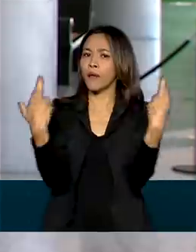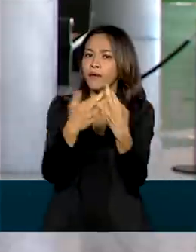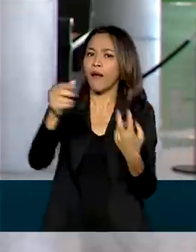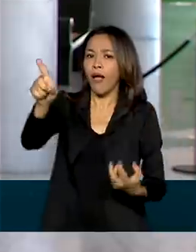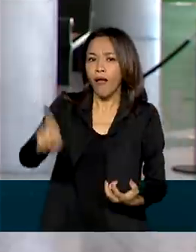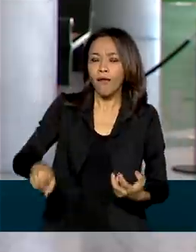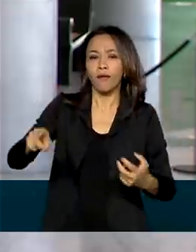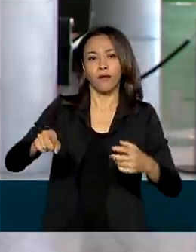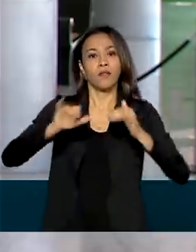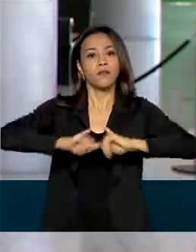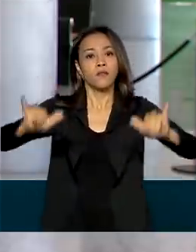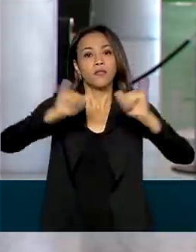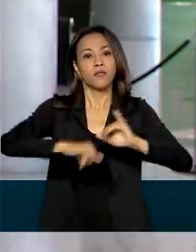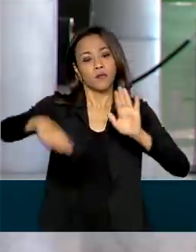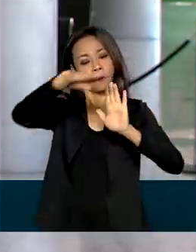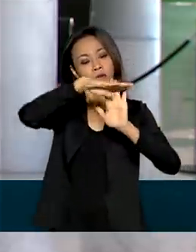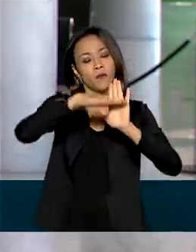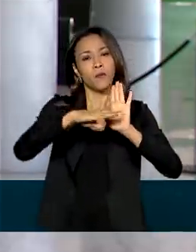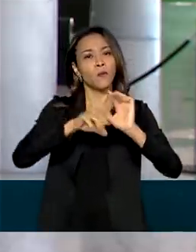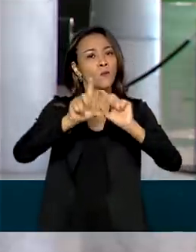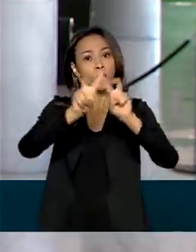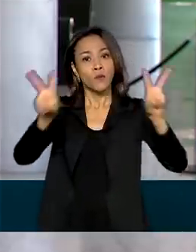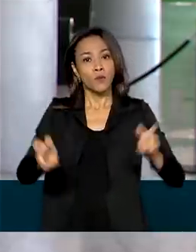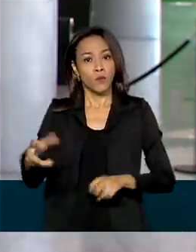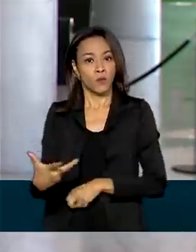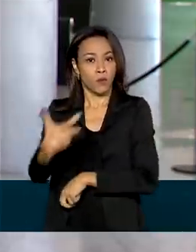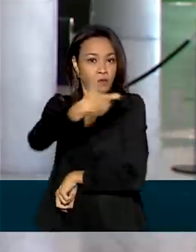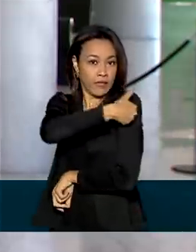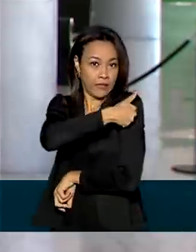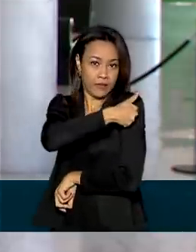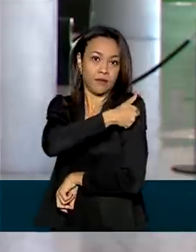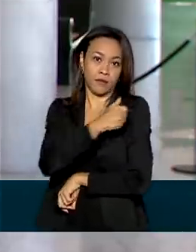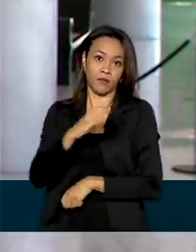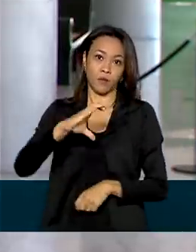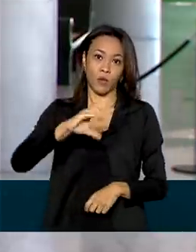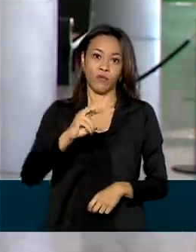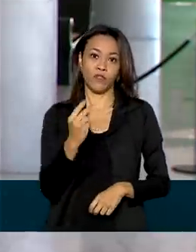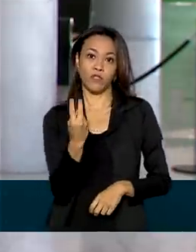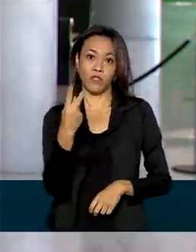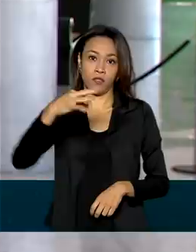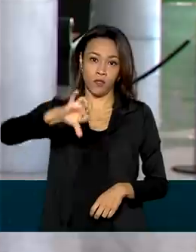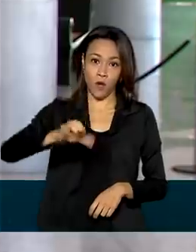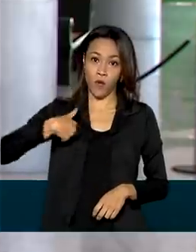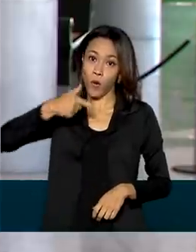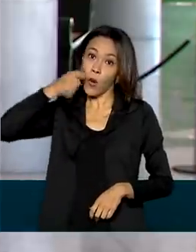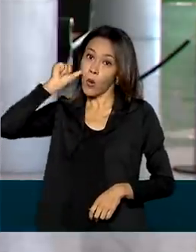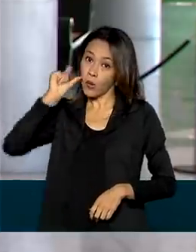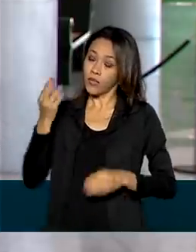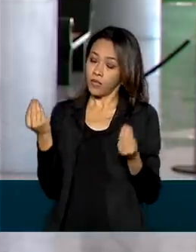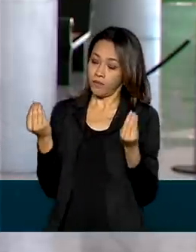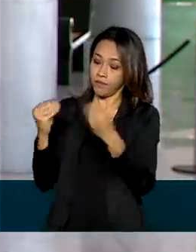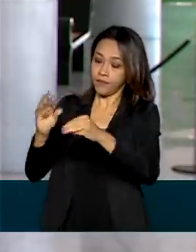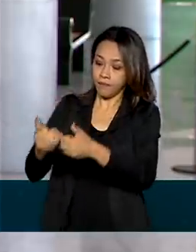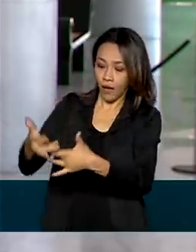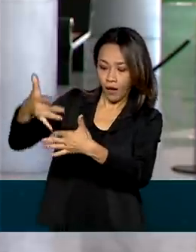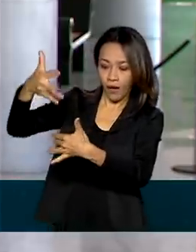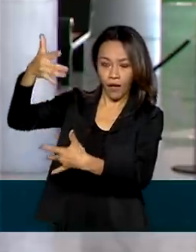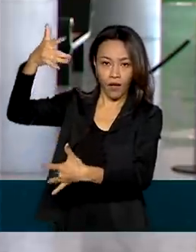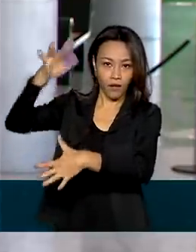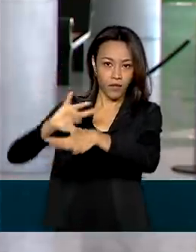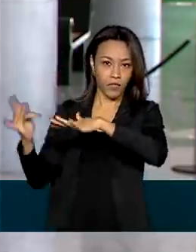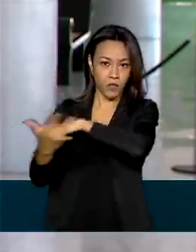campanha nacional de vacinação contra a Covid-19. Ontem, nas redes sociais, o ministro-chefe da Casa Civil, Luiz Eduardo Ramos,